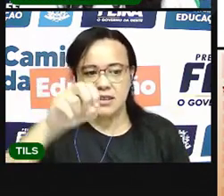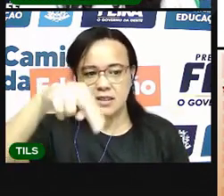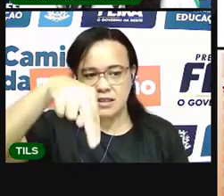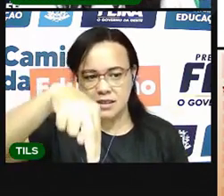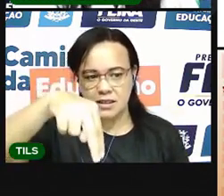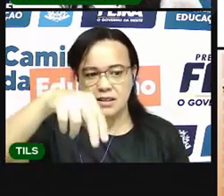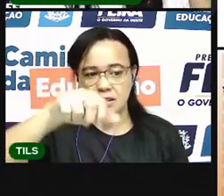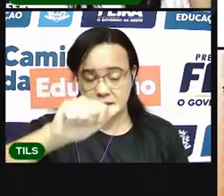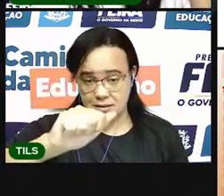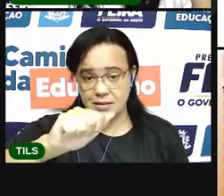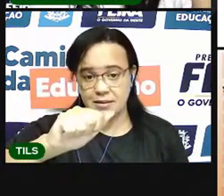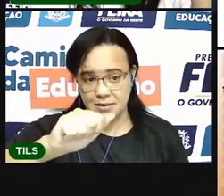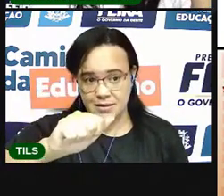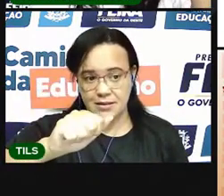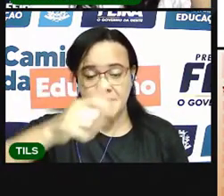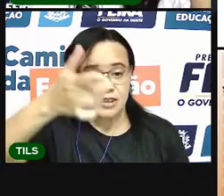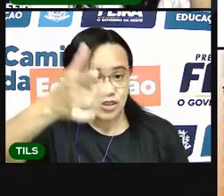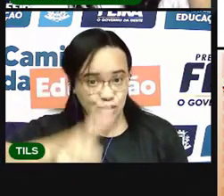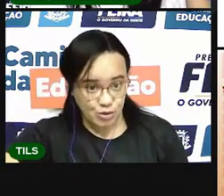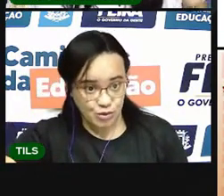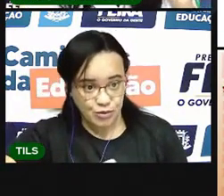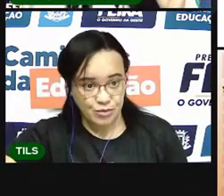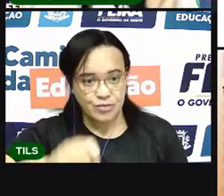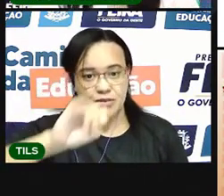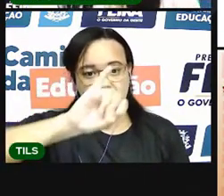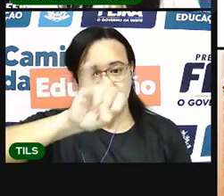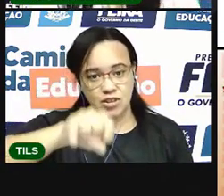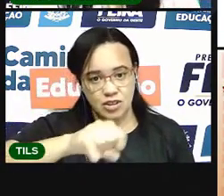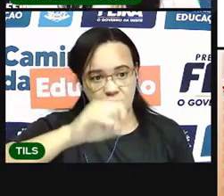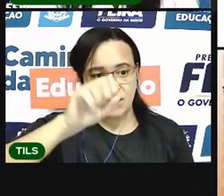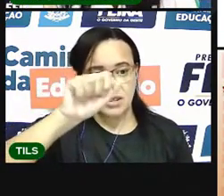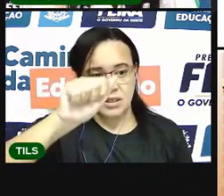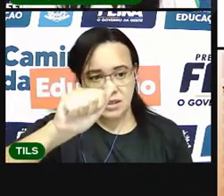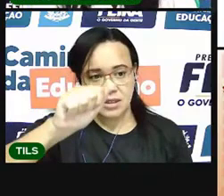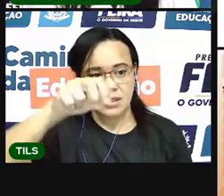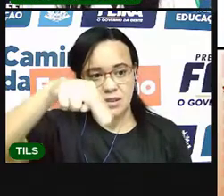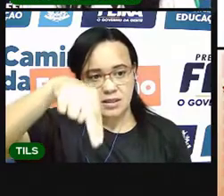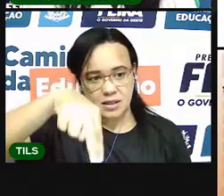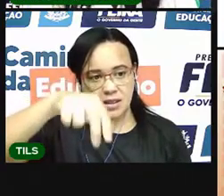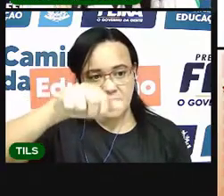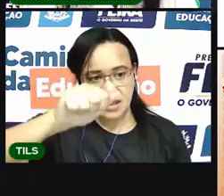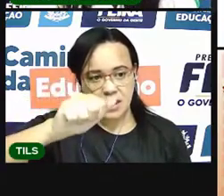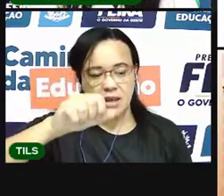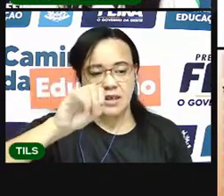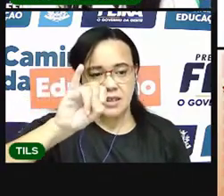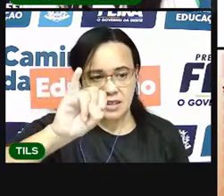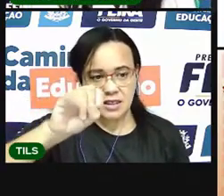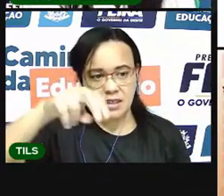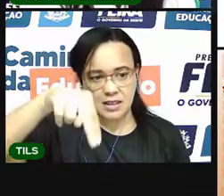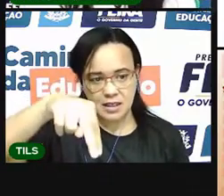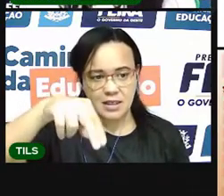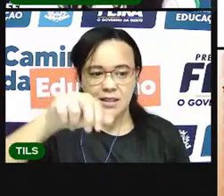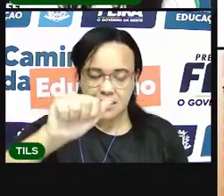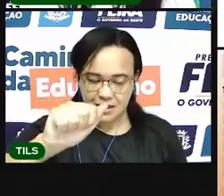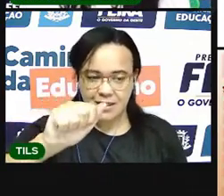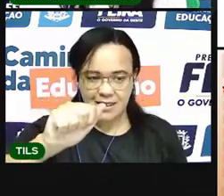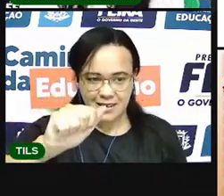-I-N-A. Vamos lá? Já-N-A-I-N-A.